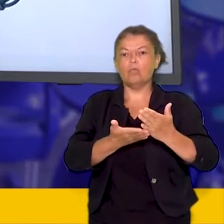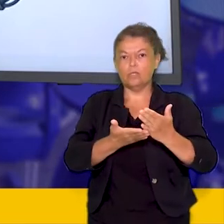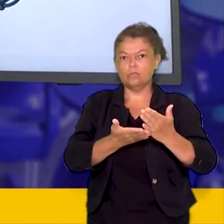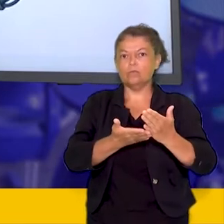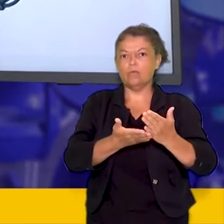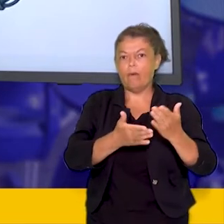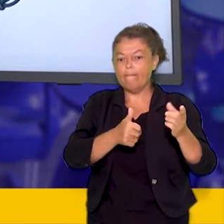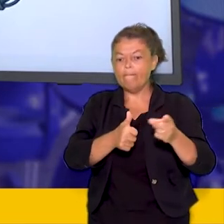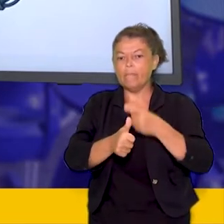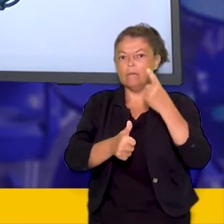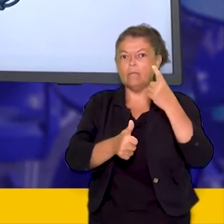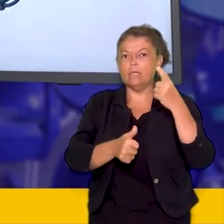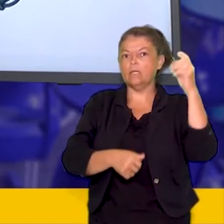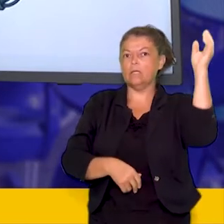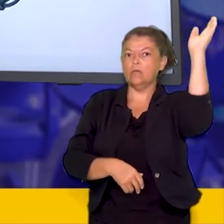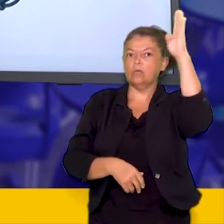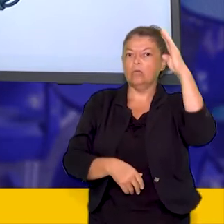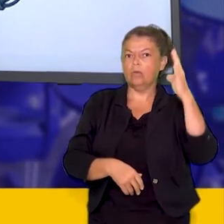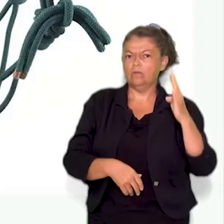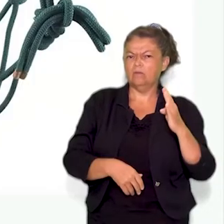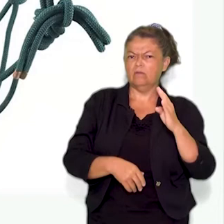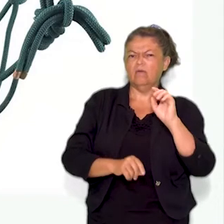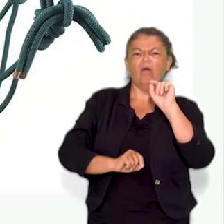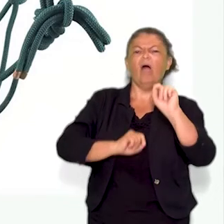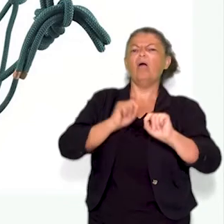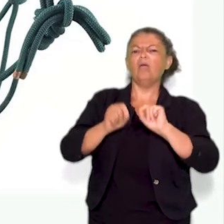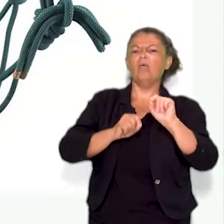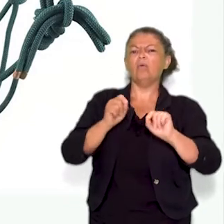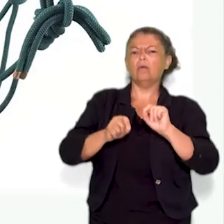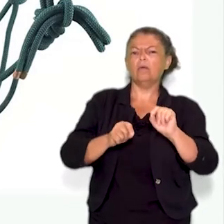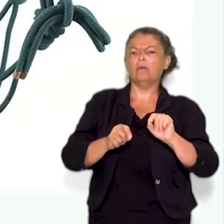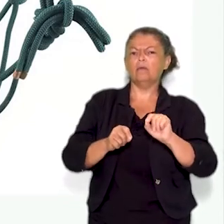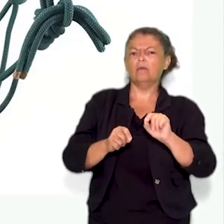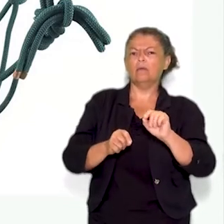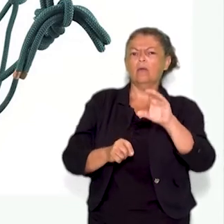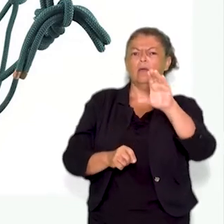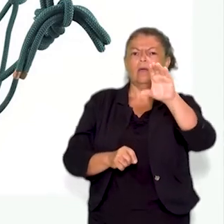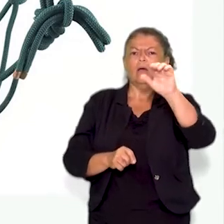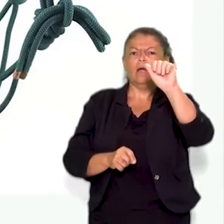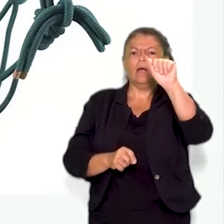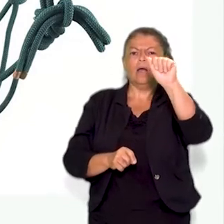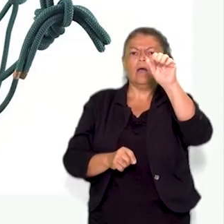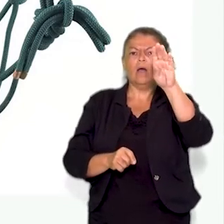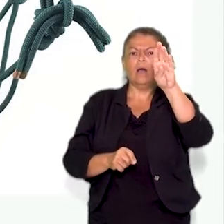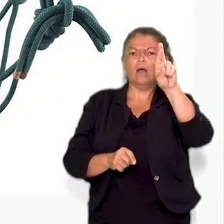Temos aqui o que quer dizer o cabresto, nessa figura, nessa foto.